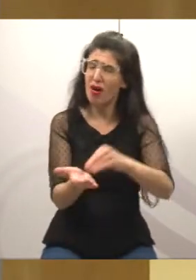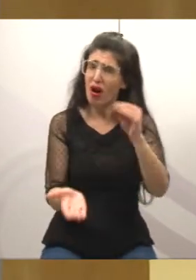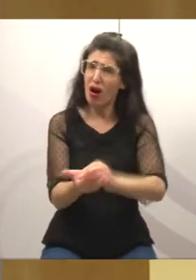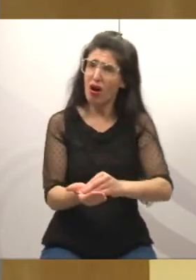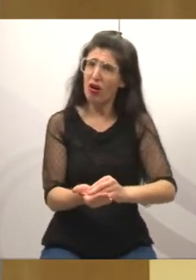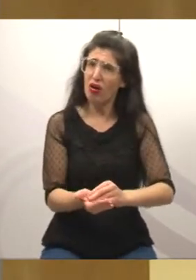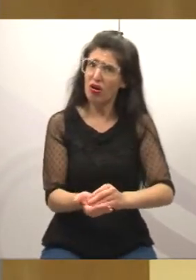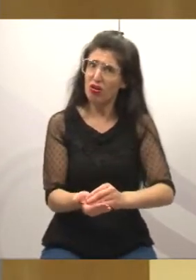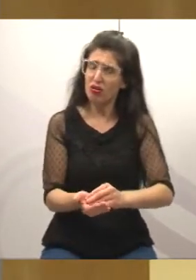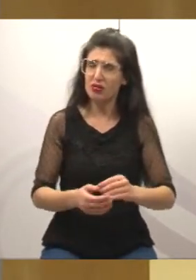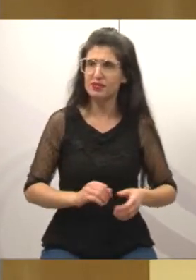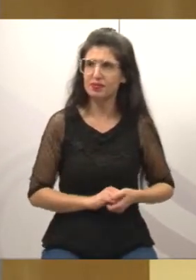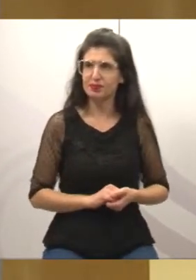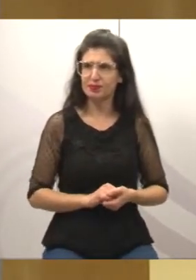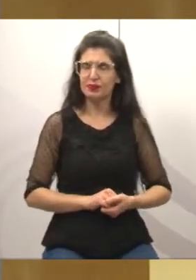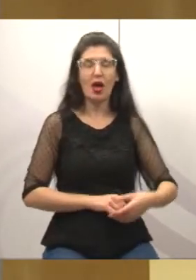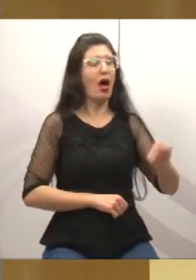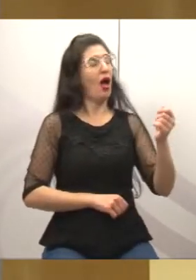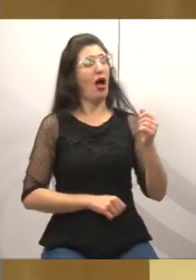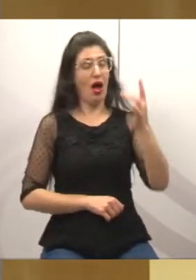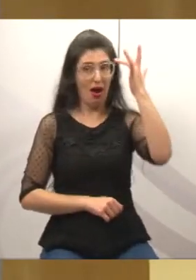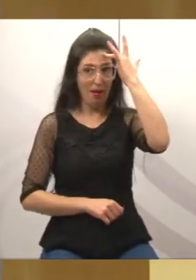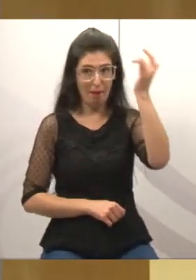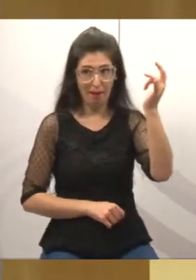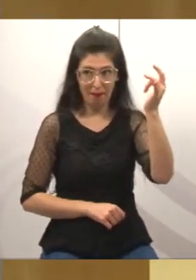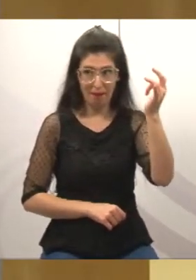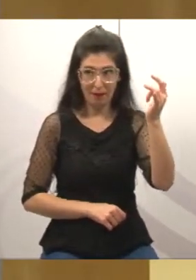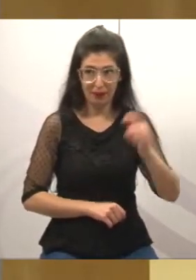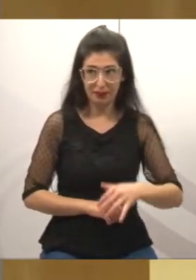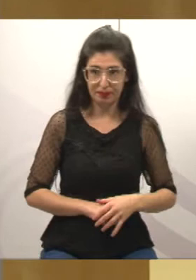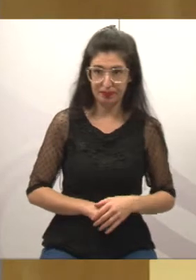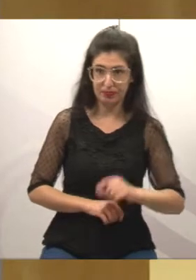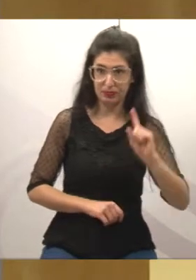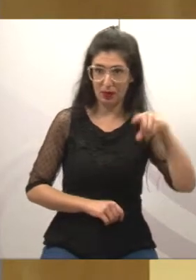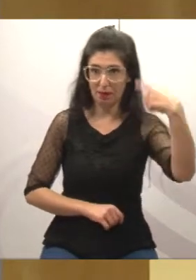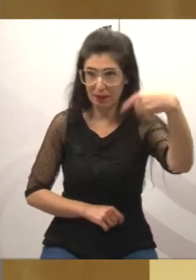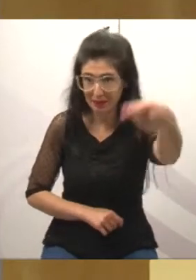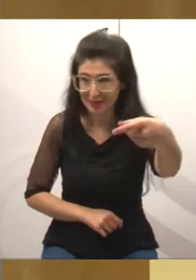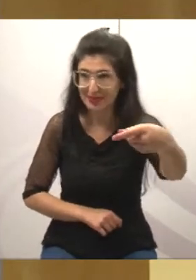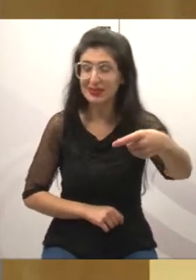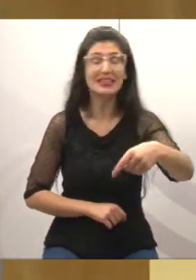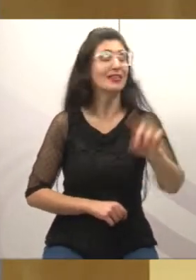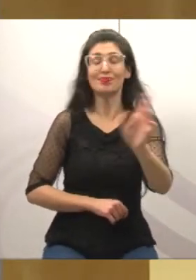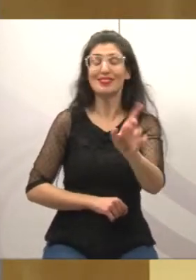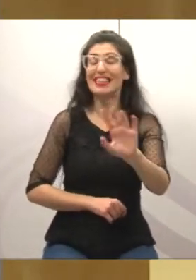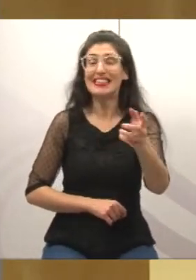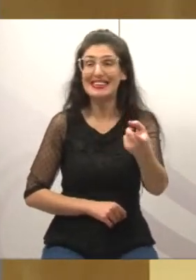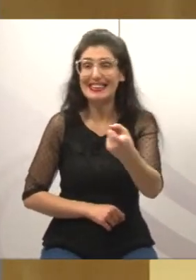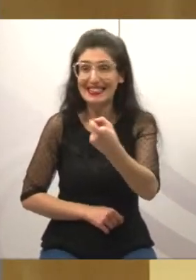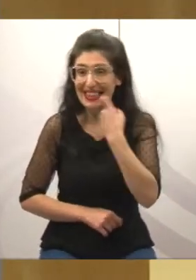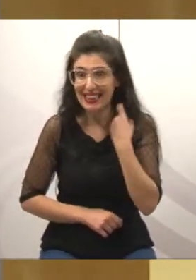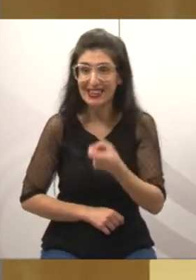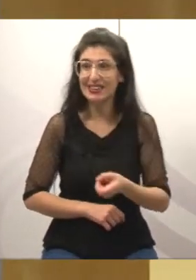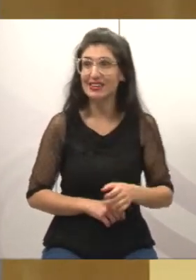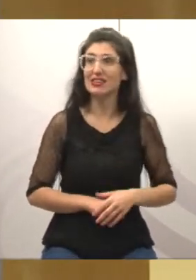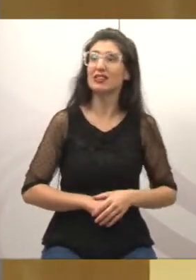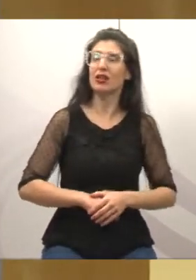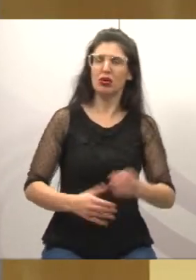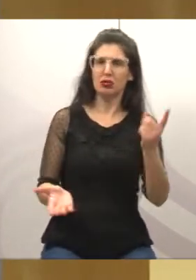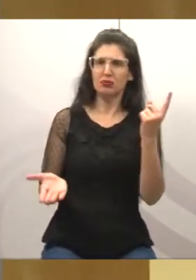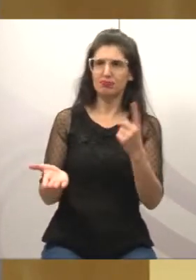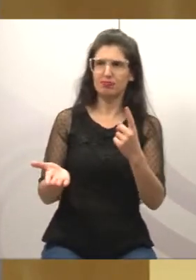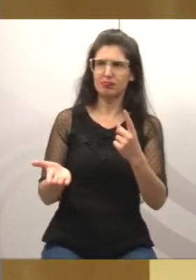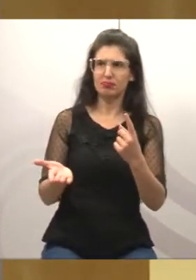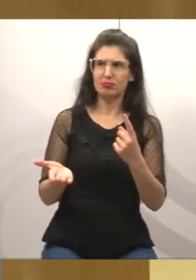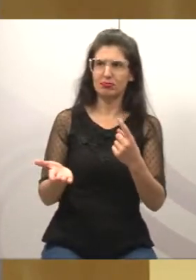amanhã, na sexta-feira próxima, estarei com vocês, para que possamos dar continuidade a essa